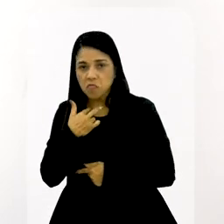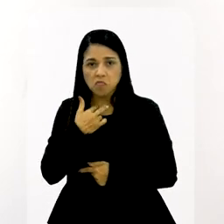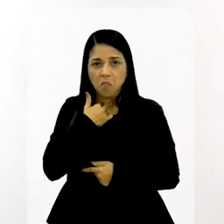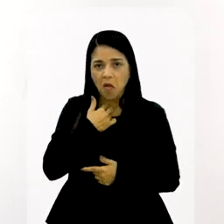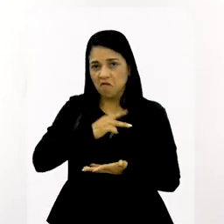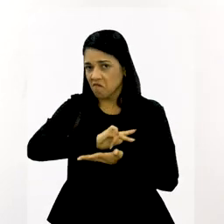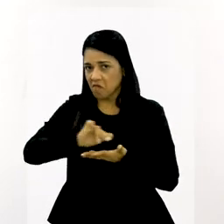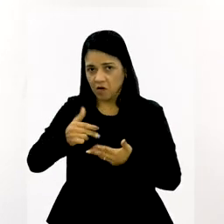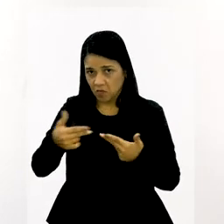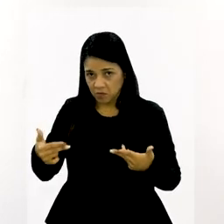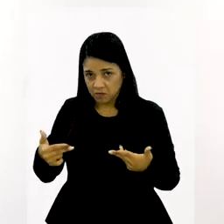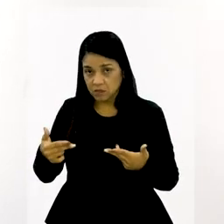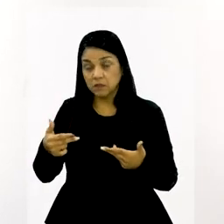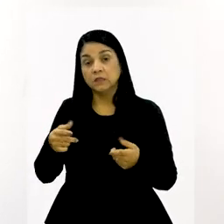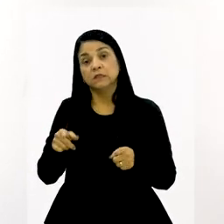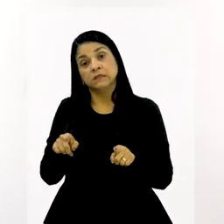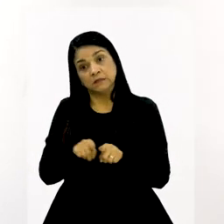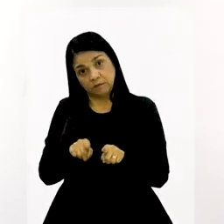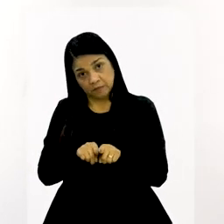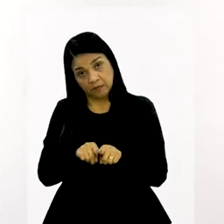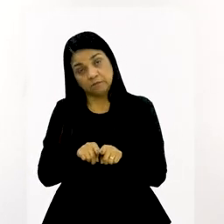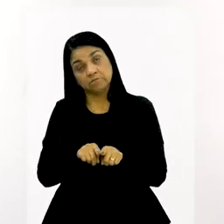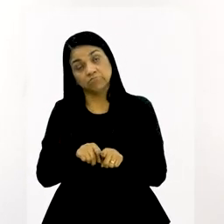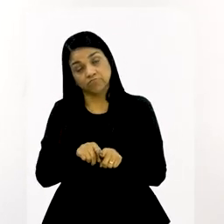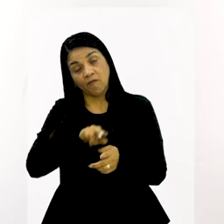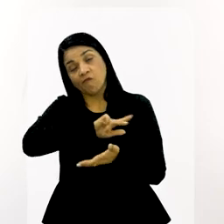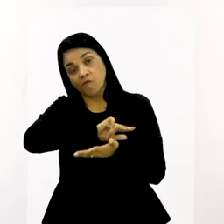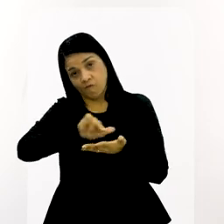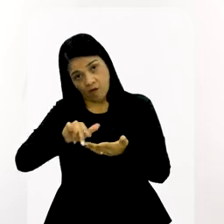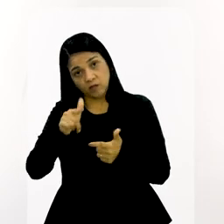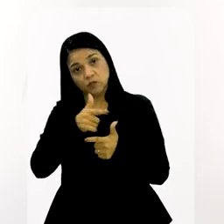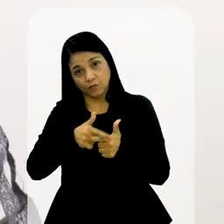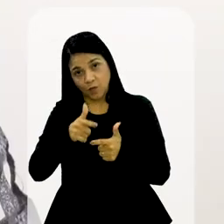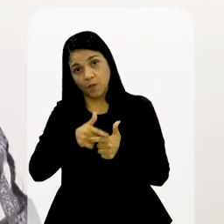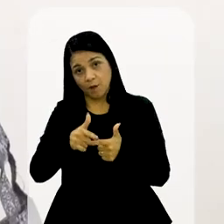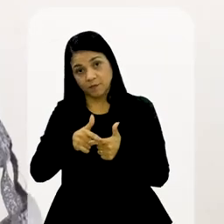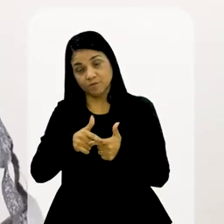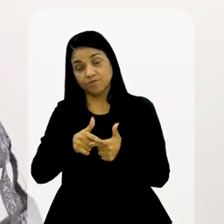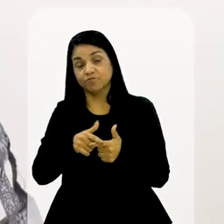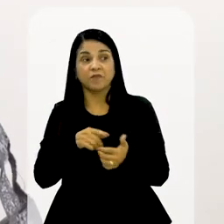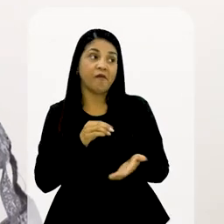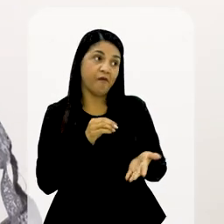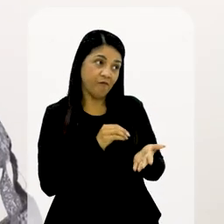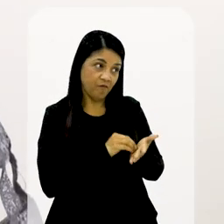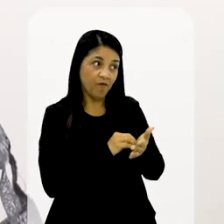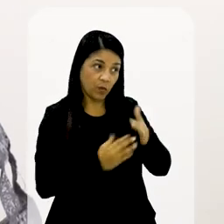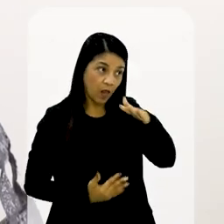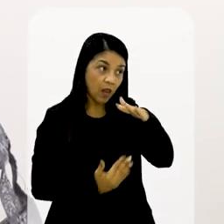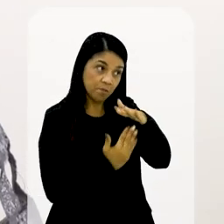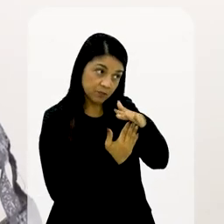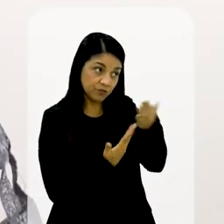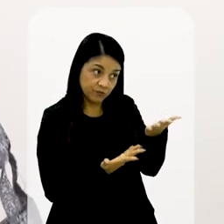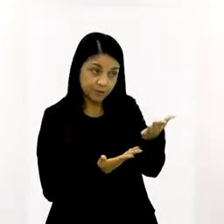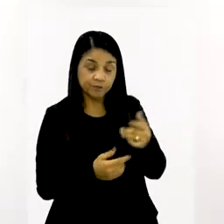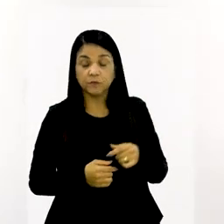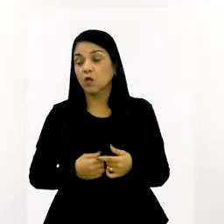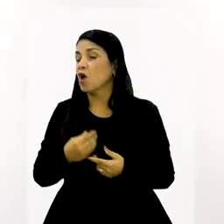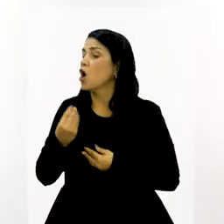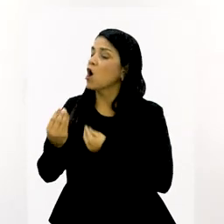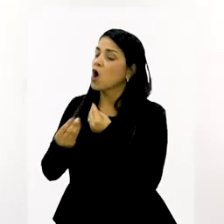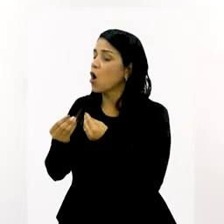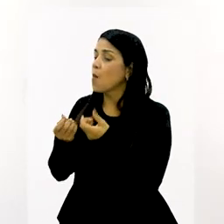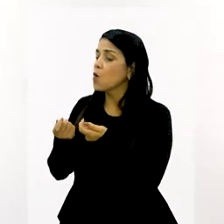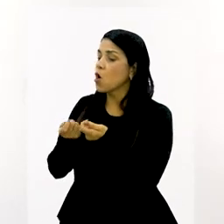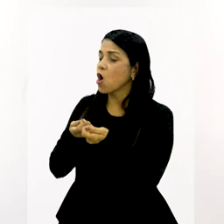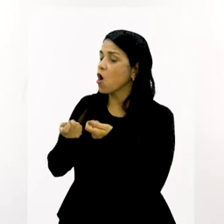várias coisas. E também temos vários problemas hoje. Em função disso. Eu falto a limite. Como é que foi